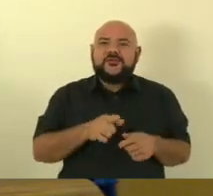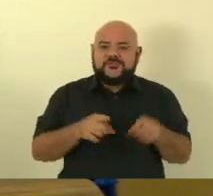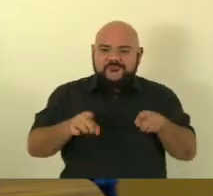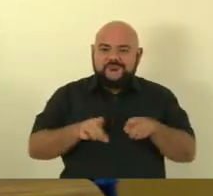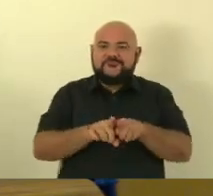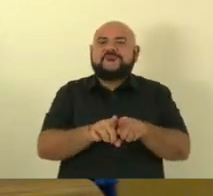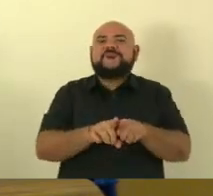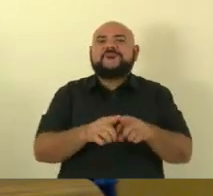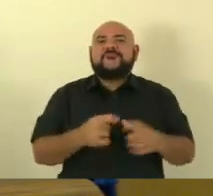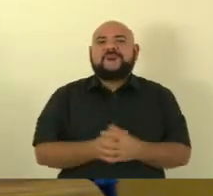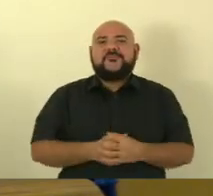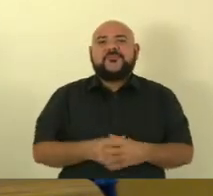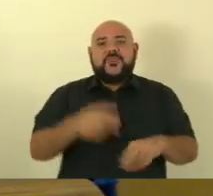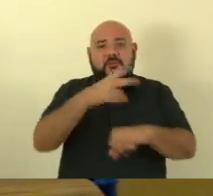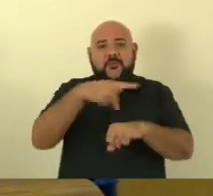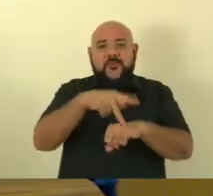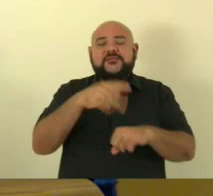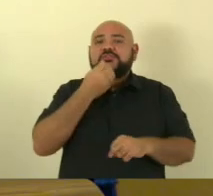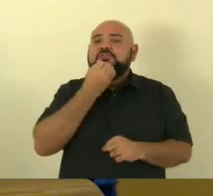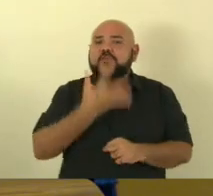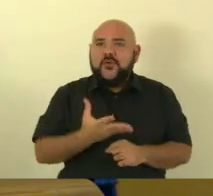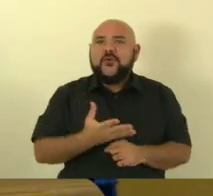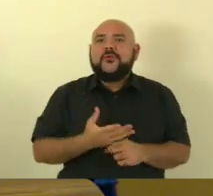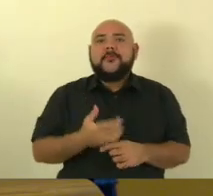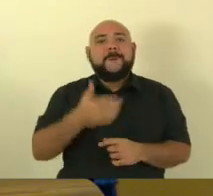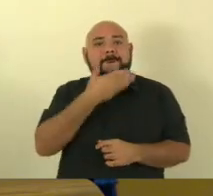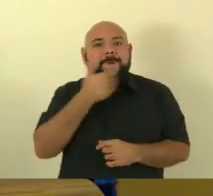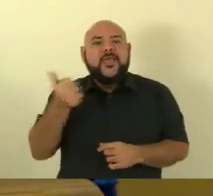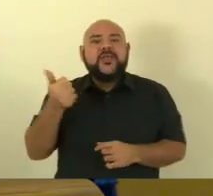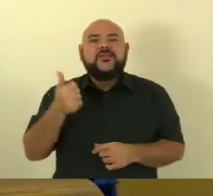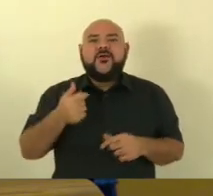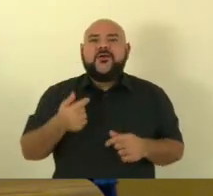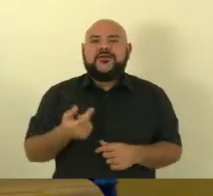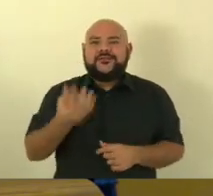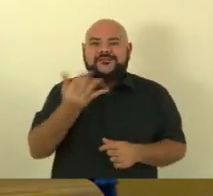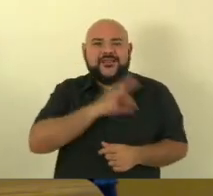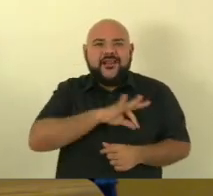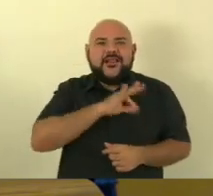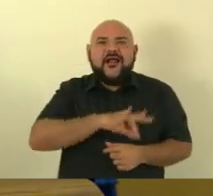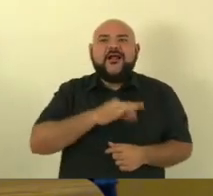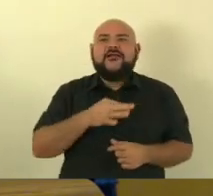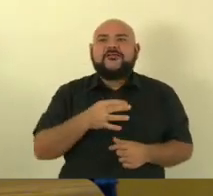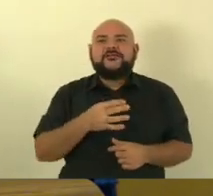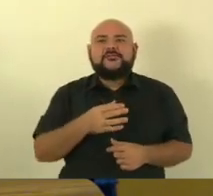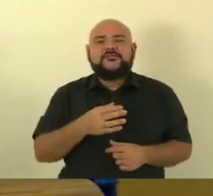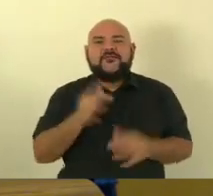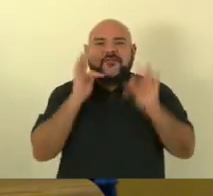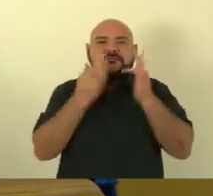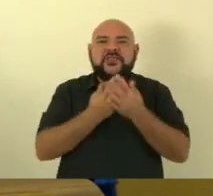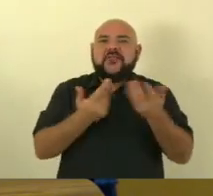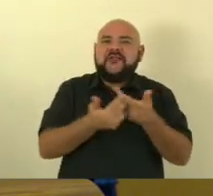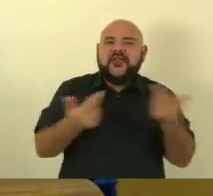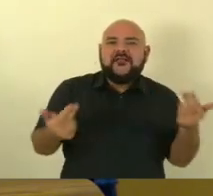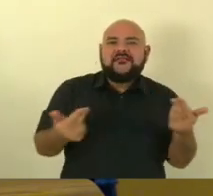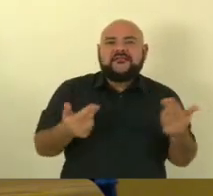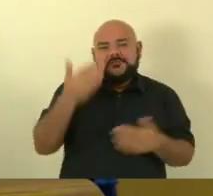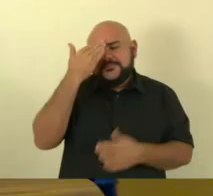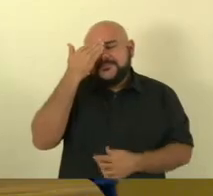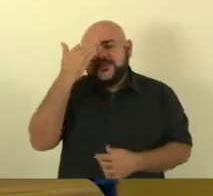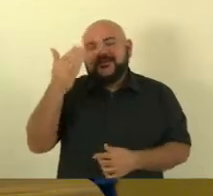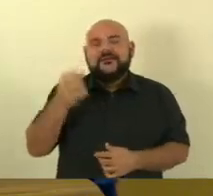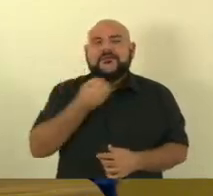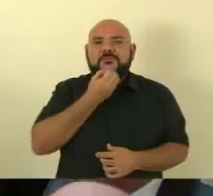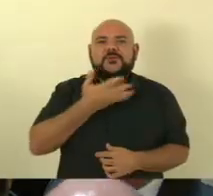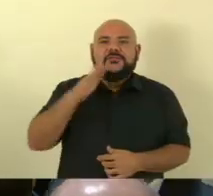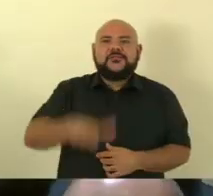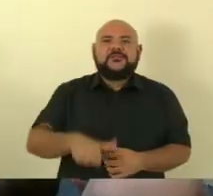gera renda melhora a vida das pessoas que é efetivamente o que a gente precisa na nossa nação muito obrigado e uma boa tarde a todos